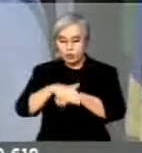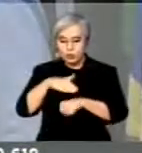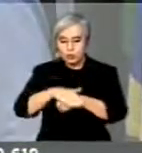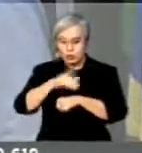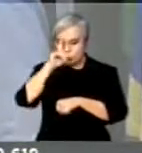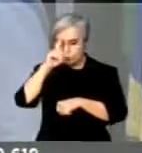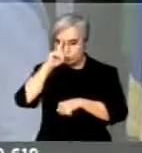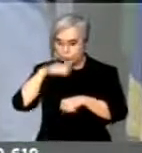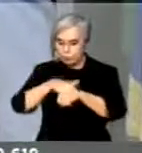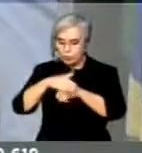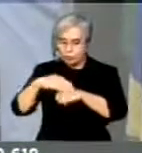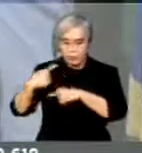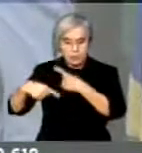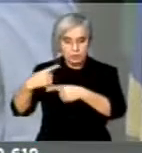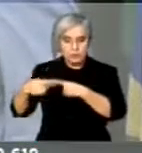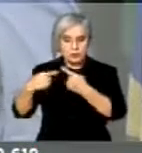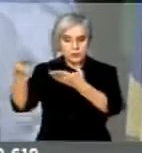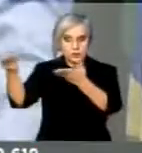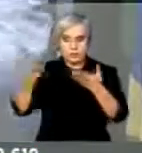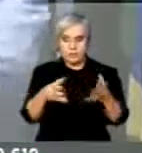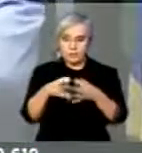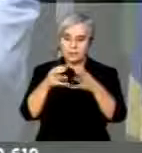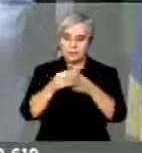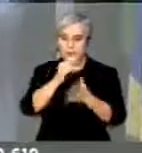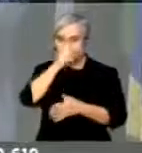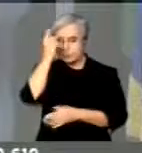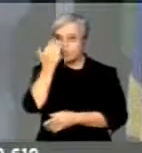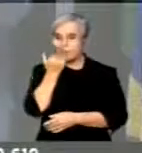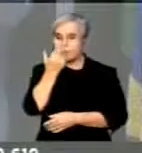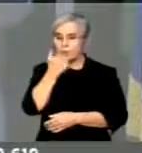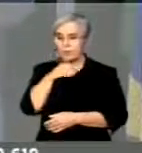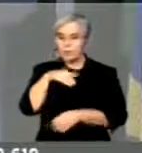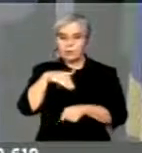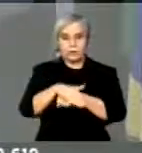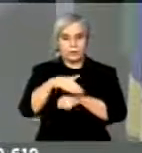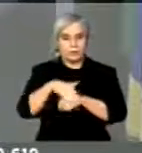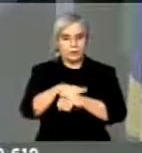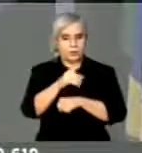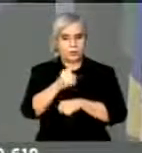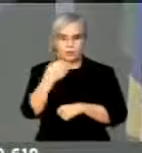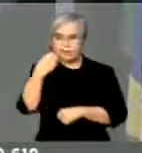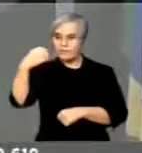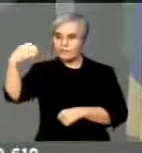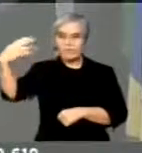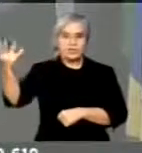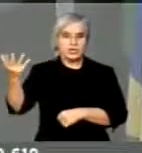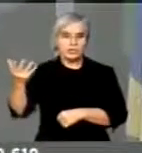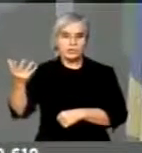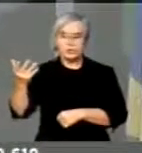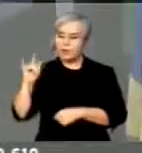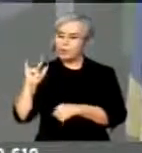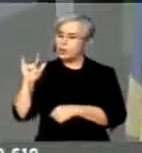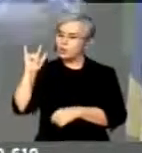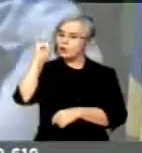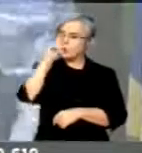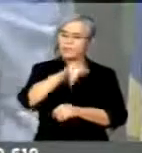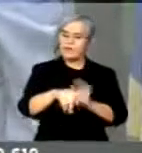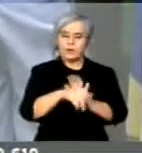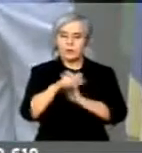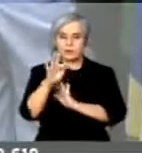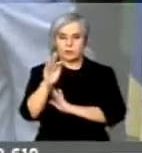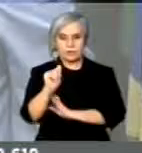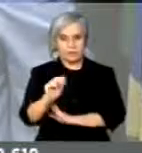bolso do contribuinte, viajando para lá e para cá, nos caríssimos aviões da FAB,